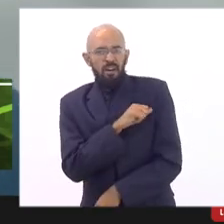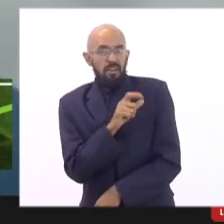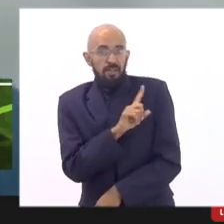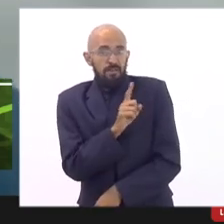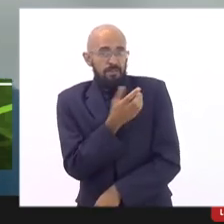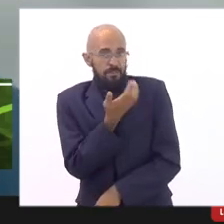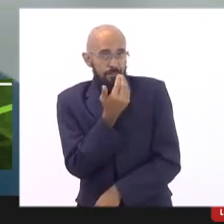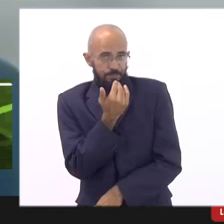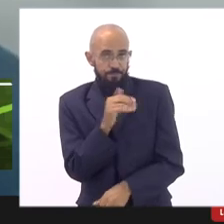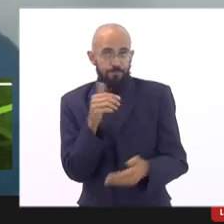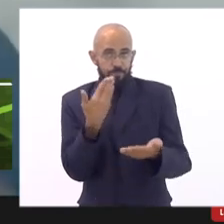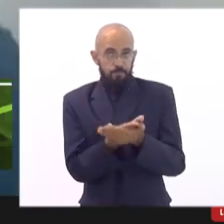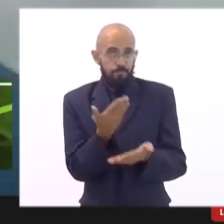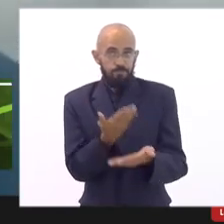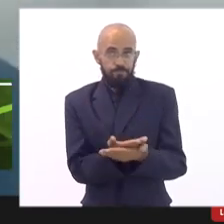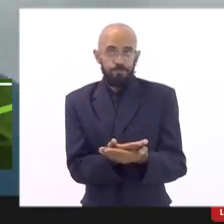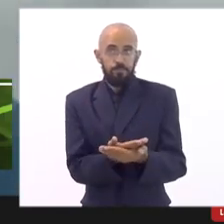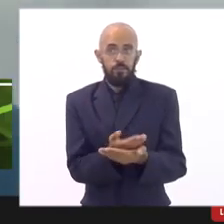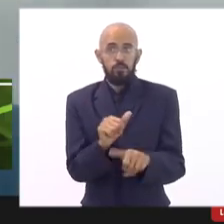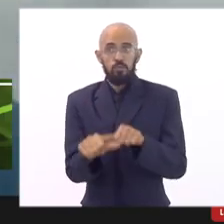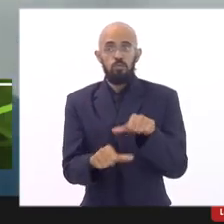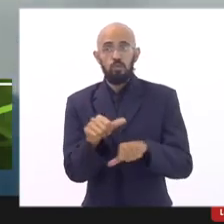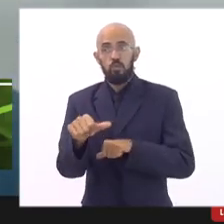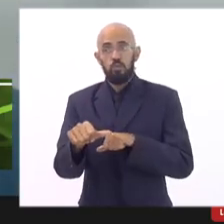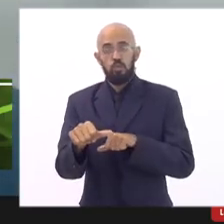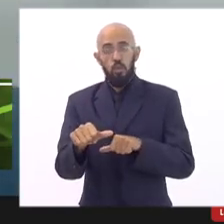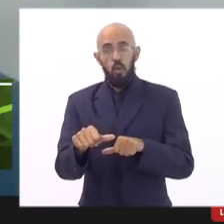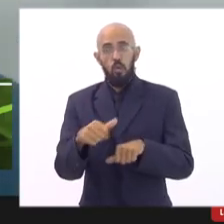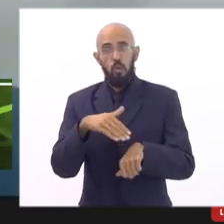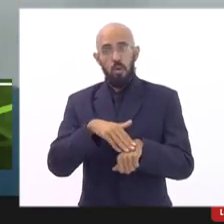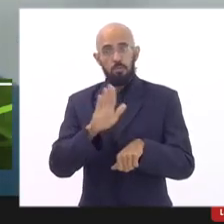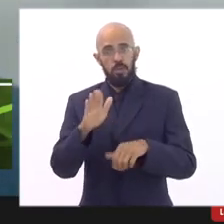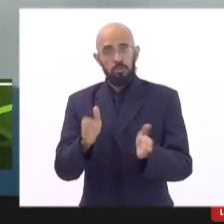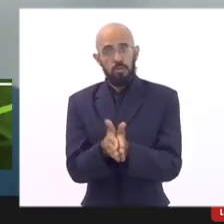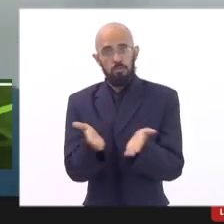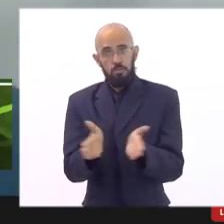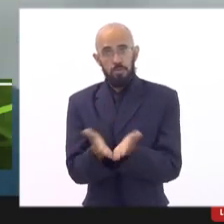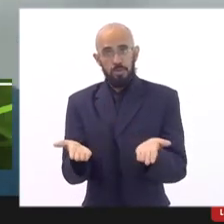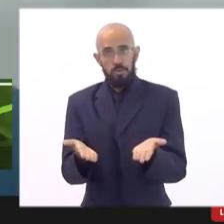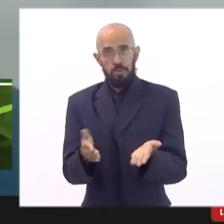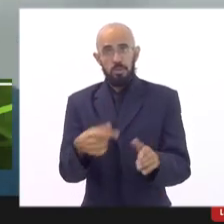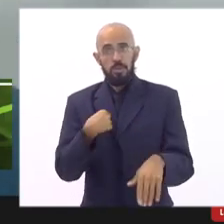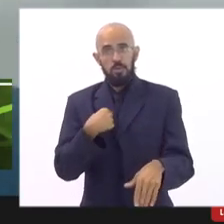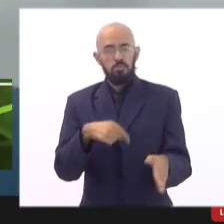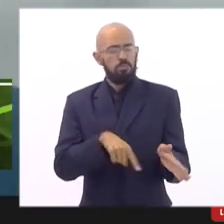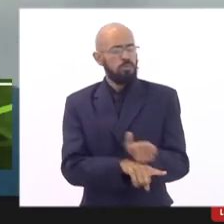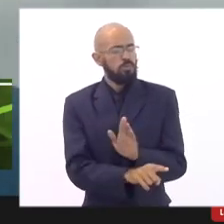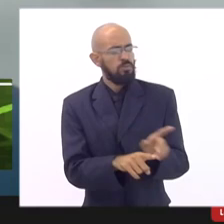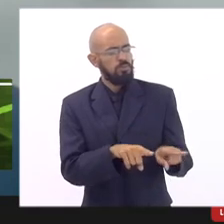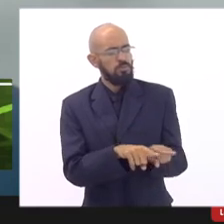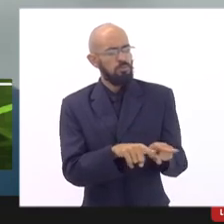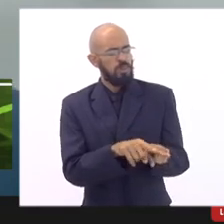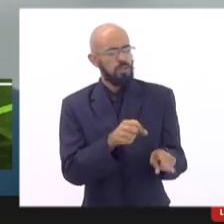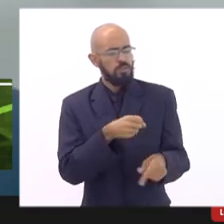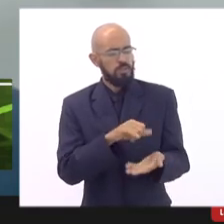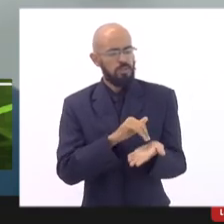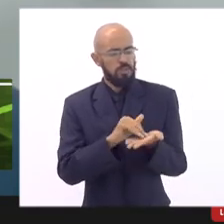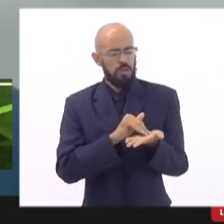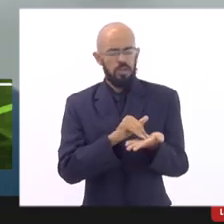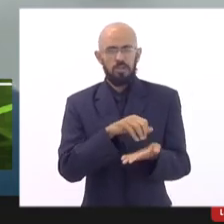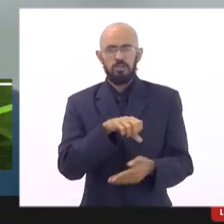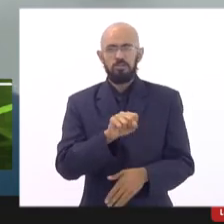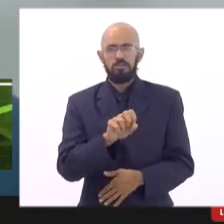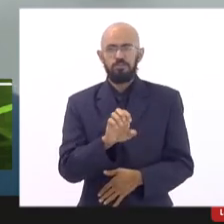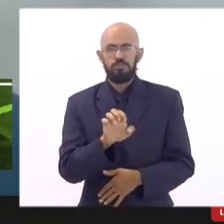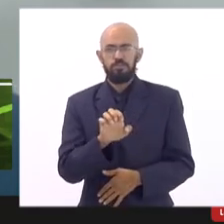à alimentação nas escolas isso se alterou com o aumento da pobreza e aí eu também perguntava se a Seduc conseguiu já fazer